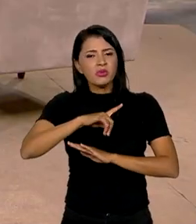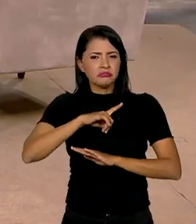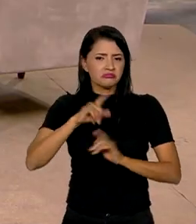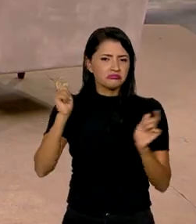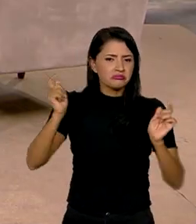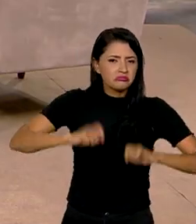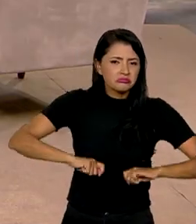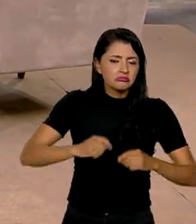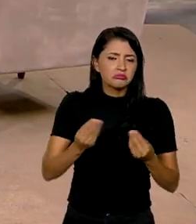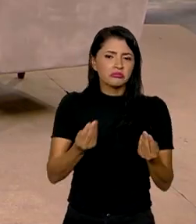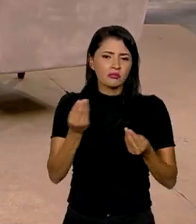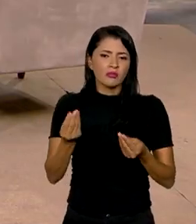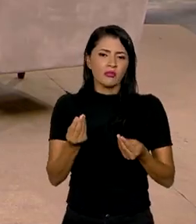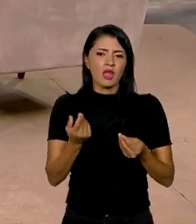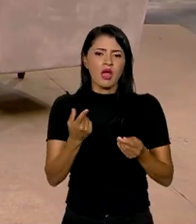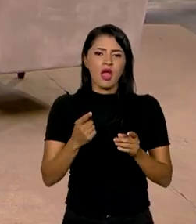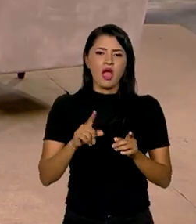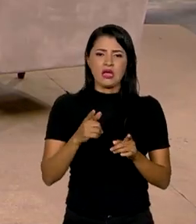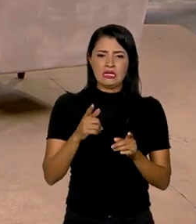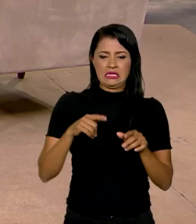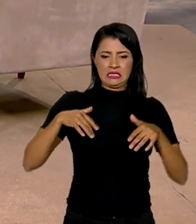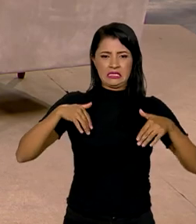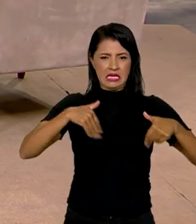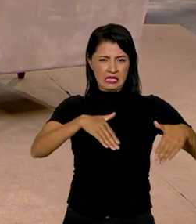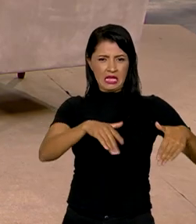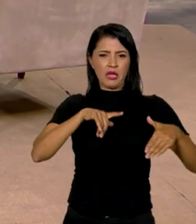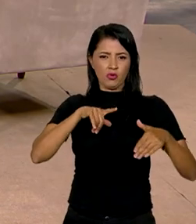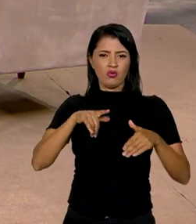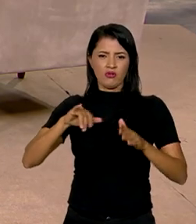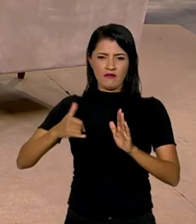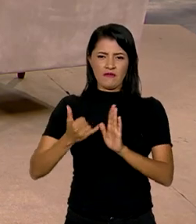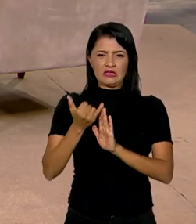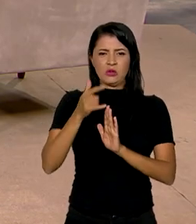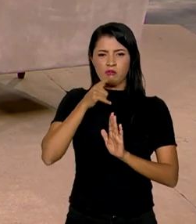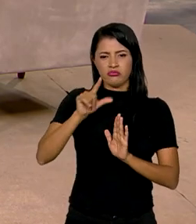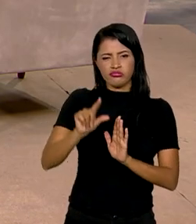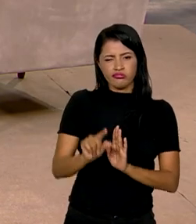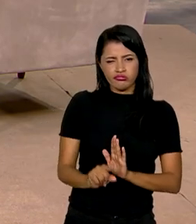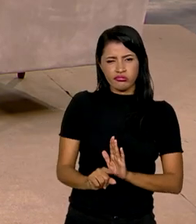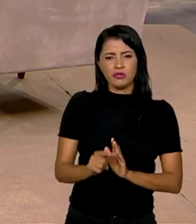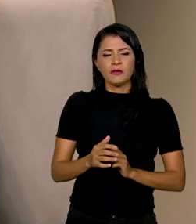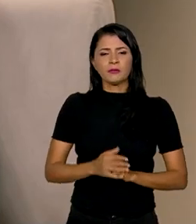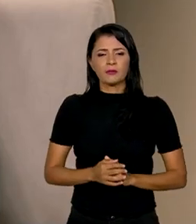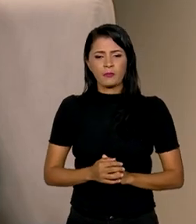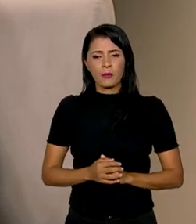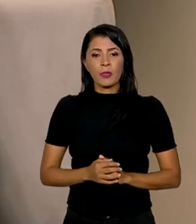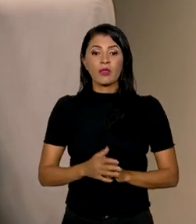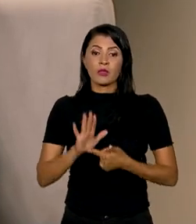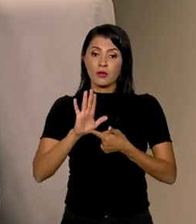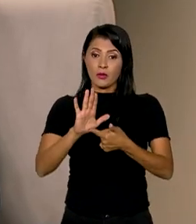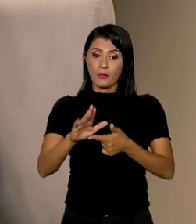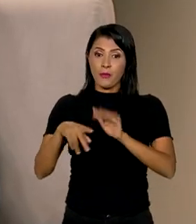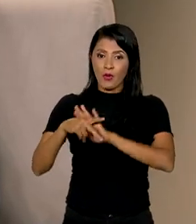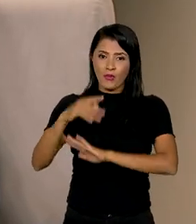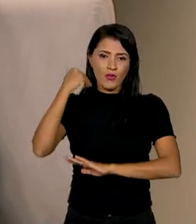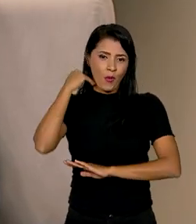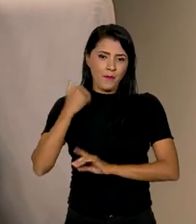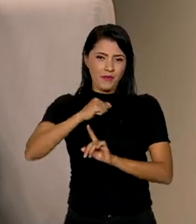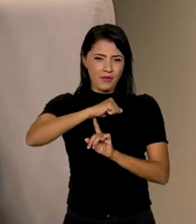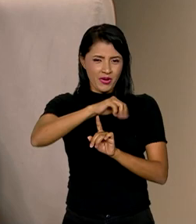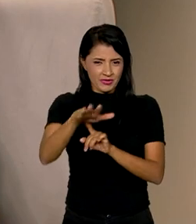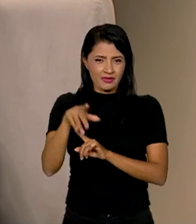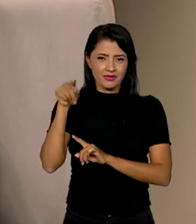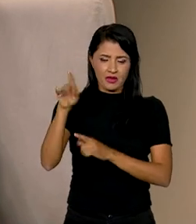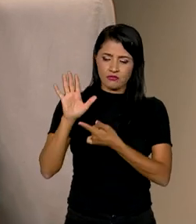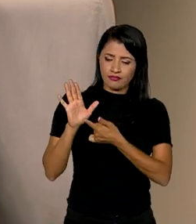para isso? A inflação de setembro vem um pouco abaixo do esperado, não é? É, a sinalização do Banco Central, na última ata